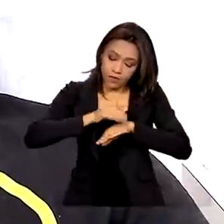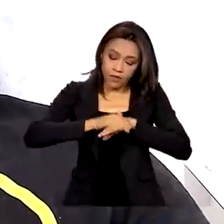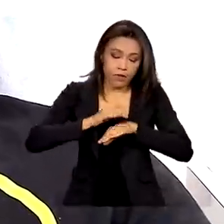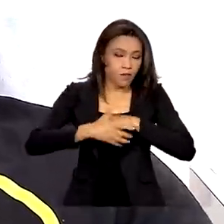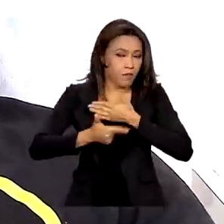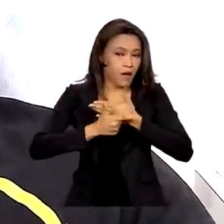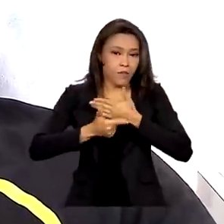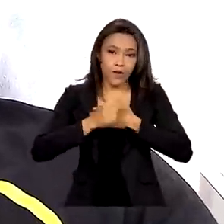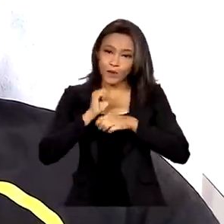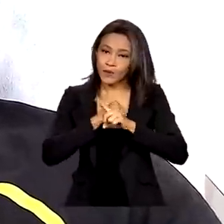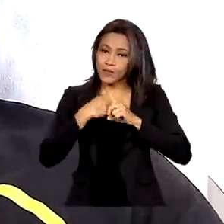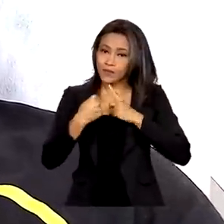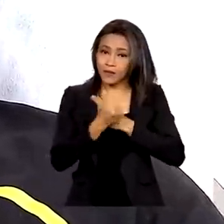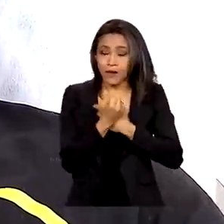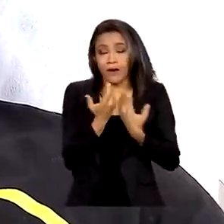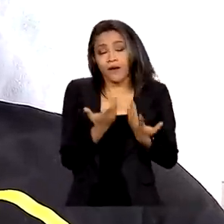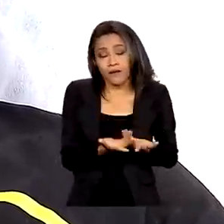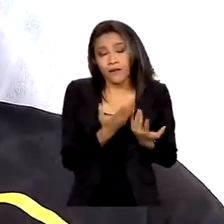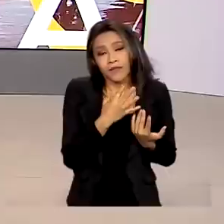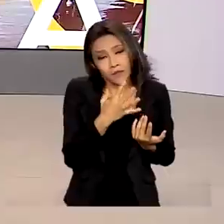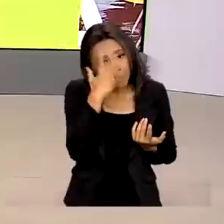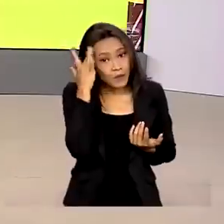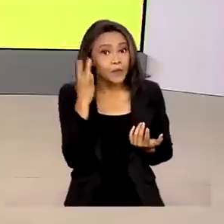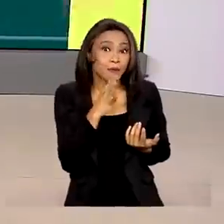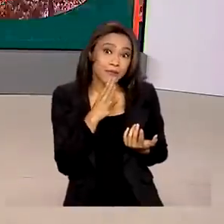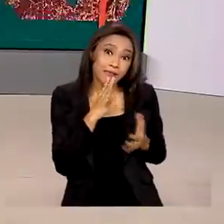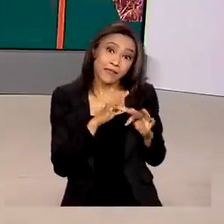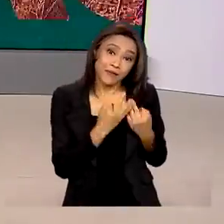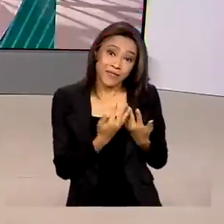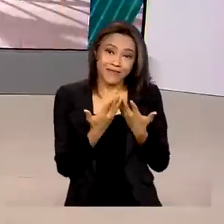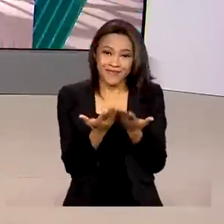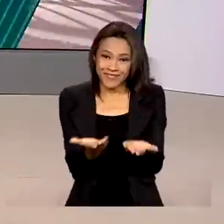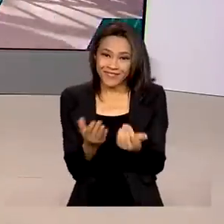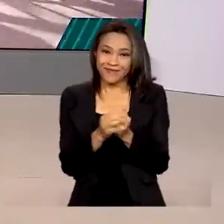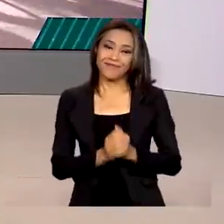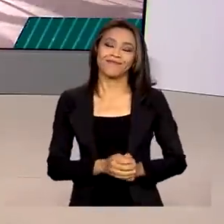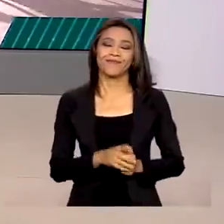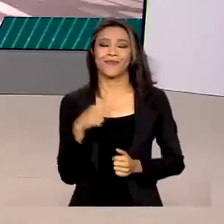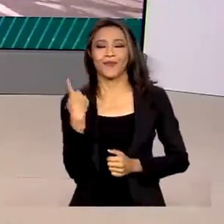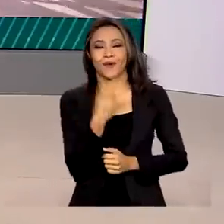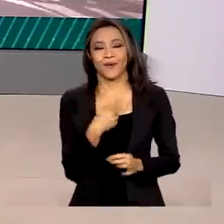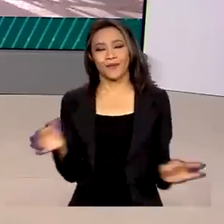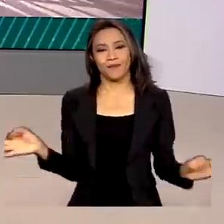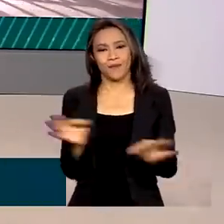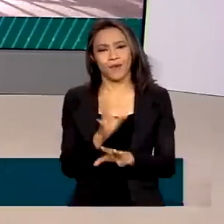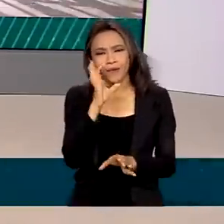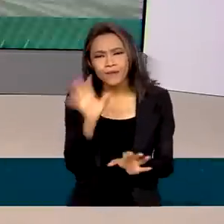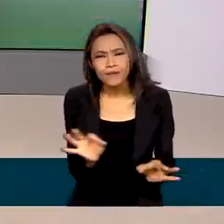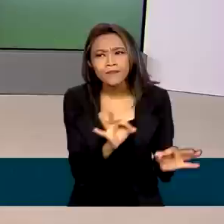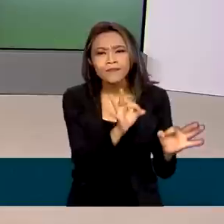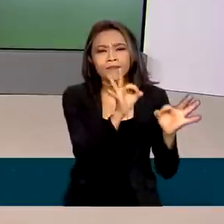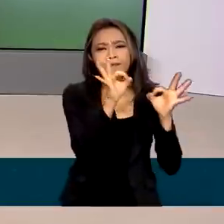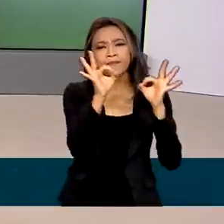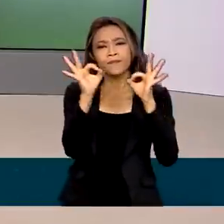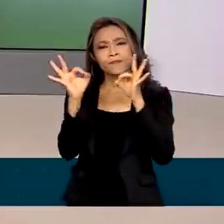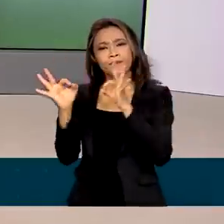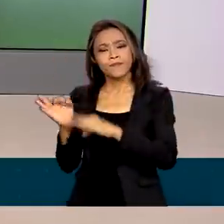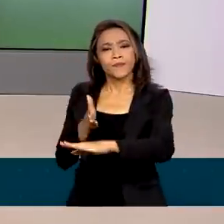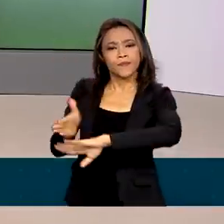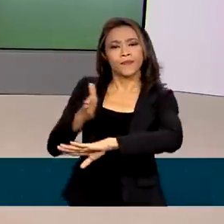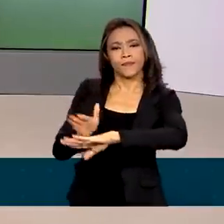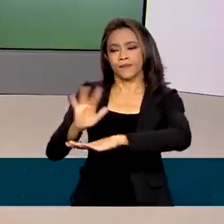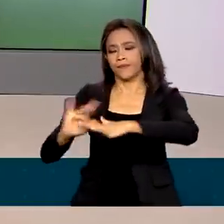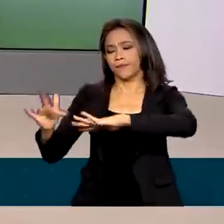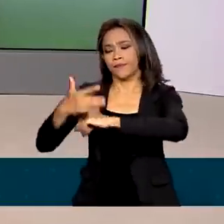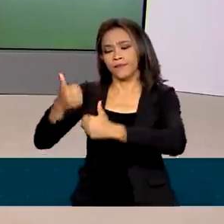social. Pode ser alguém na família, algum conhecido. É isso. A gente fica por aqui para rever as reportagens. Acesse as